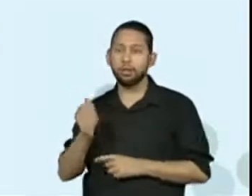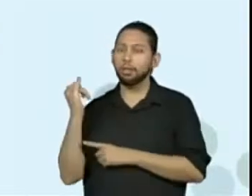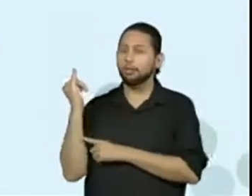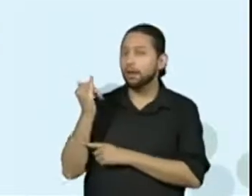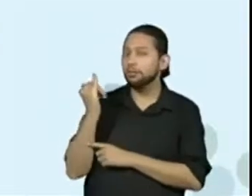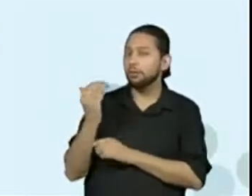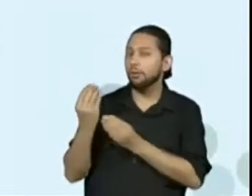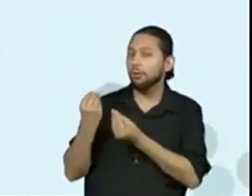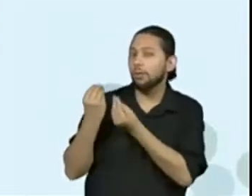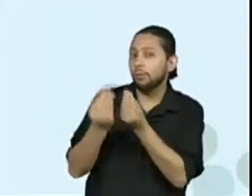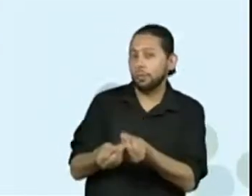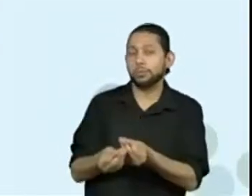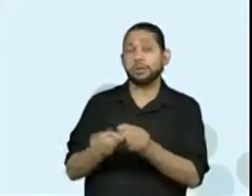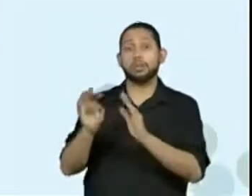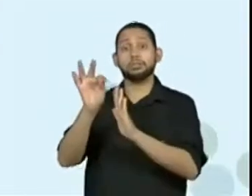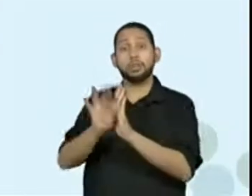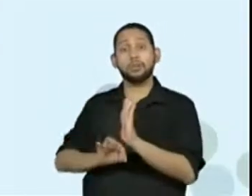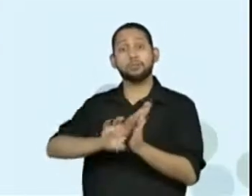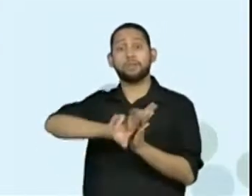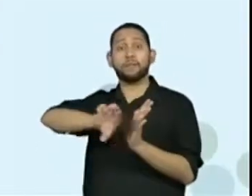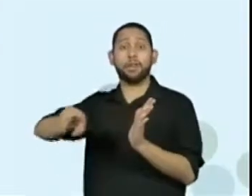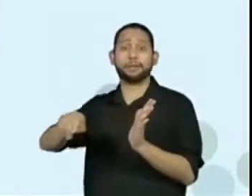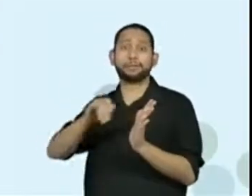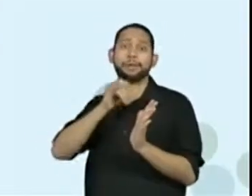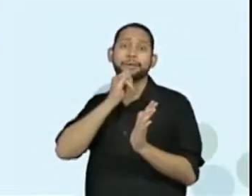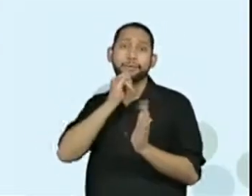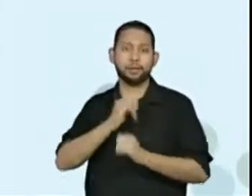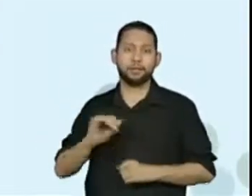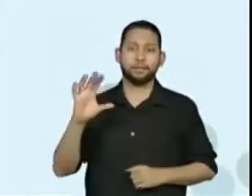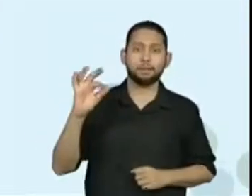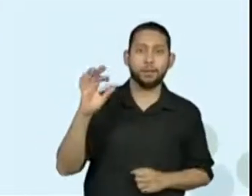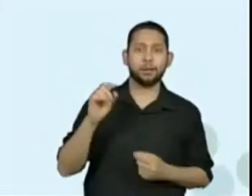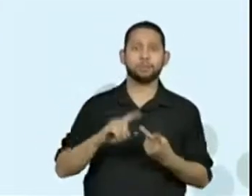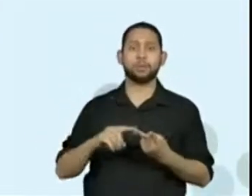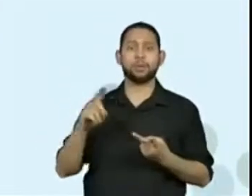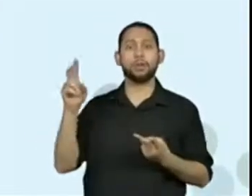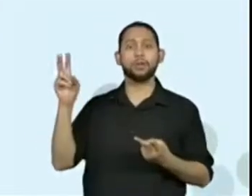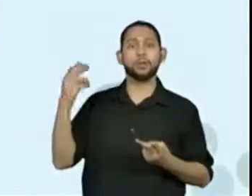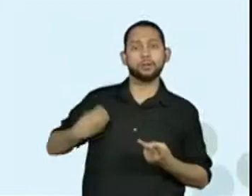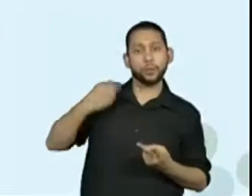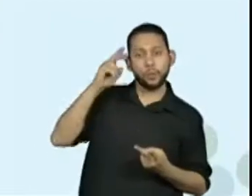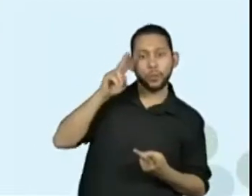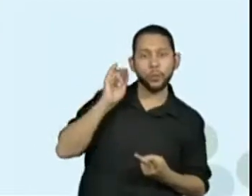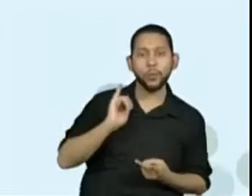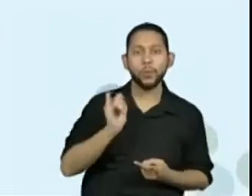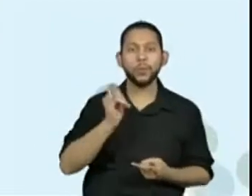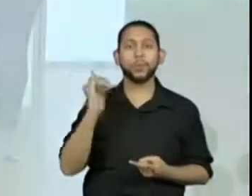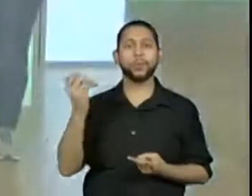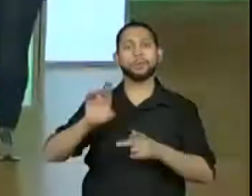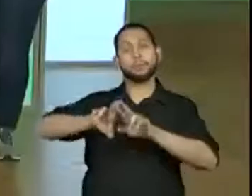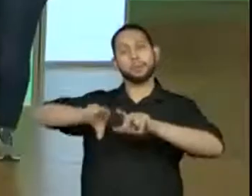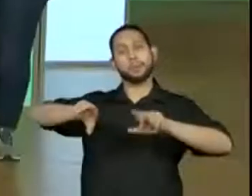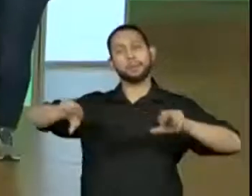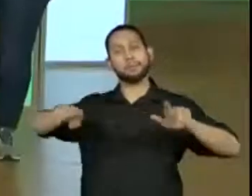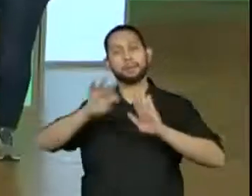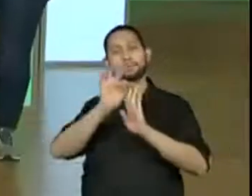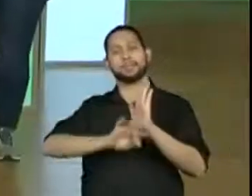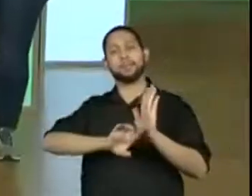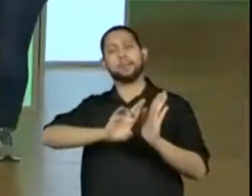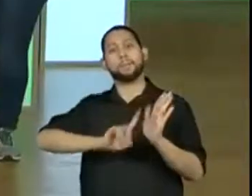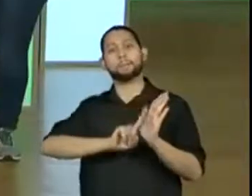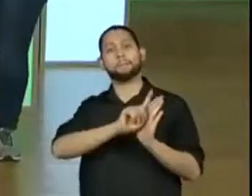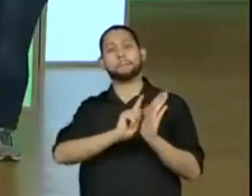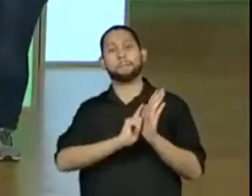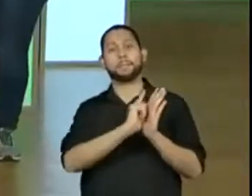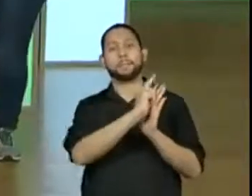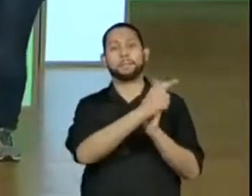textos do campo artístico literário, contos, fábulas, crônicas, entre outros. Então, alunos do quarto ano,